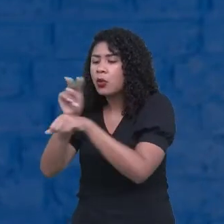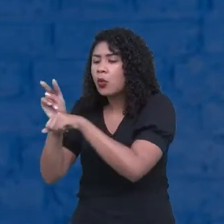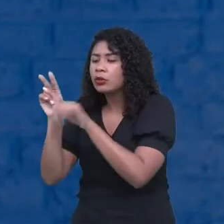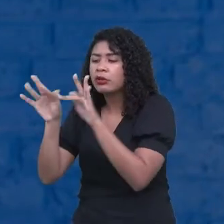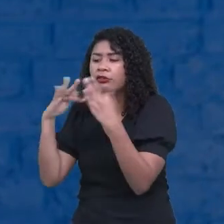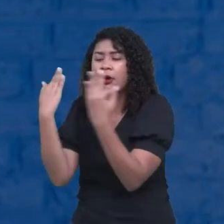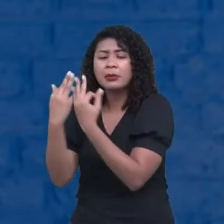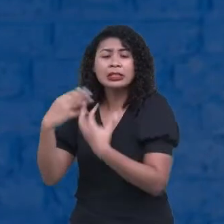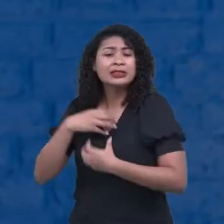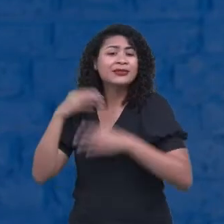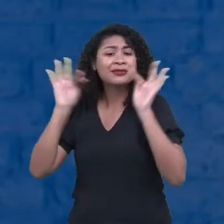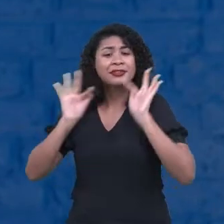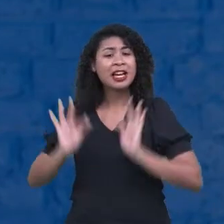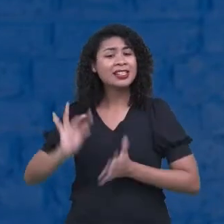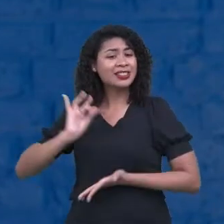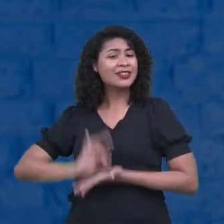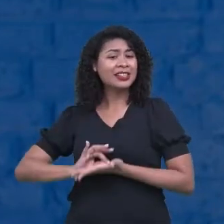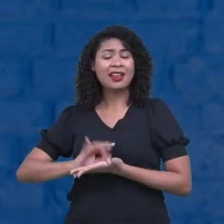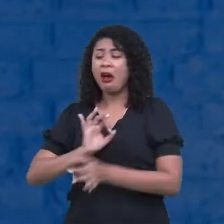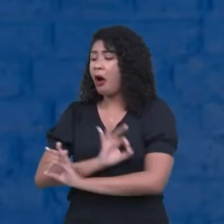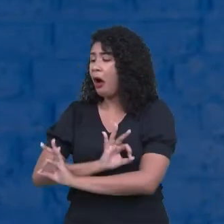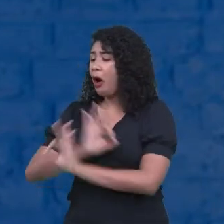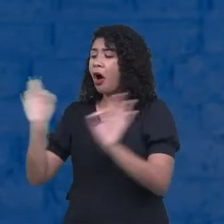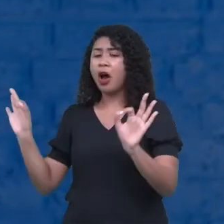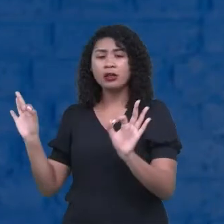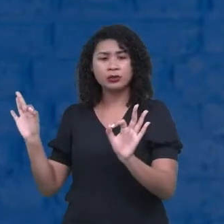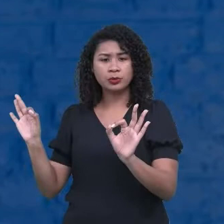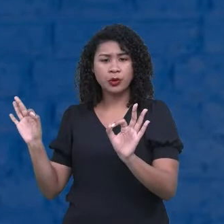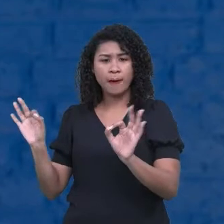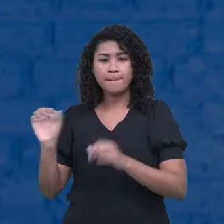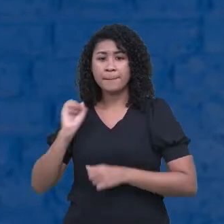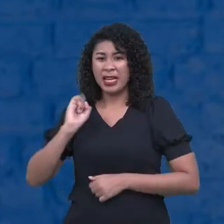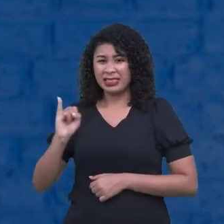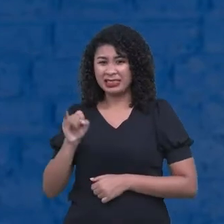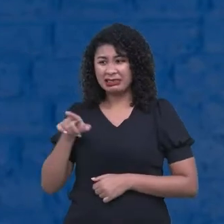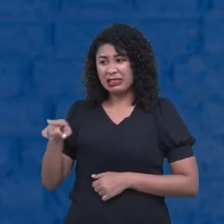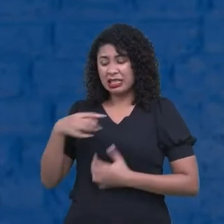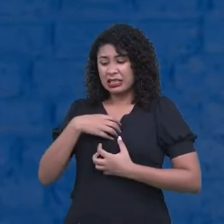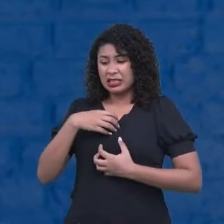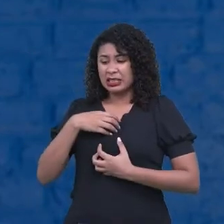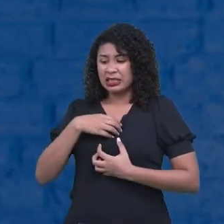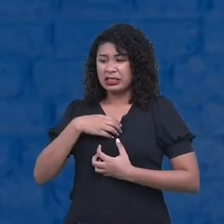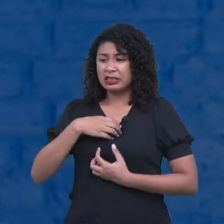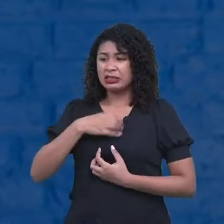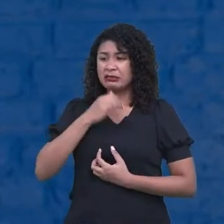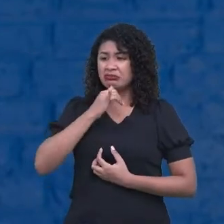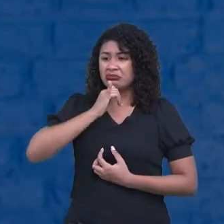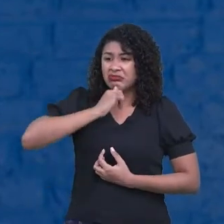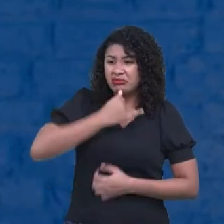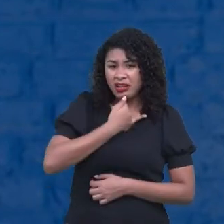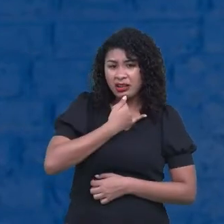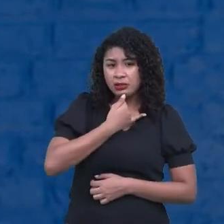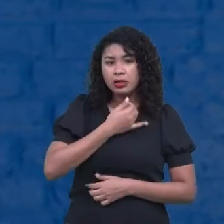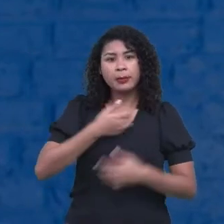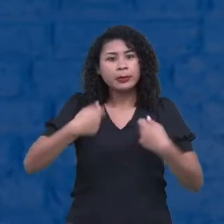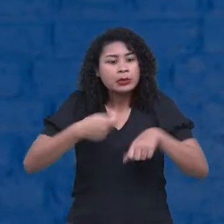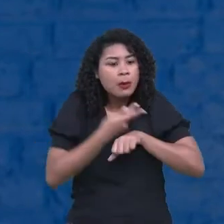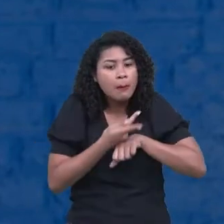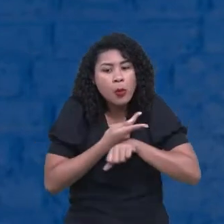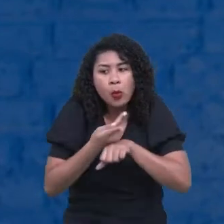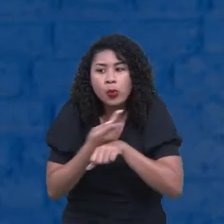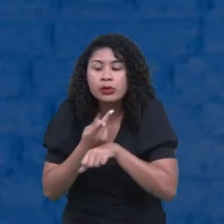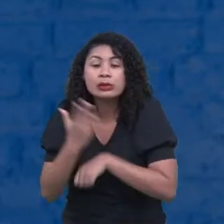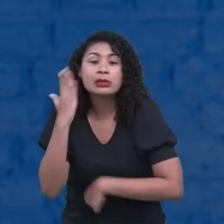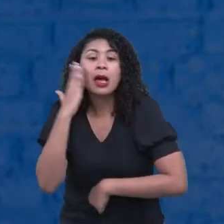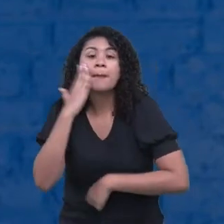Elas estão felizes? Ótimo. Mas, se é algo que não está tornando feliz, vamos procurar. Ver o que pode melhorar,